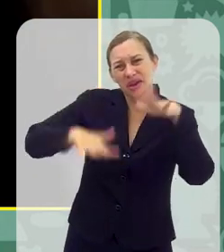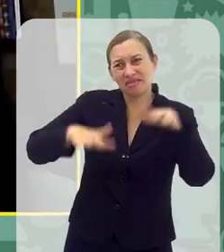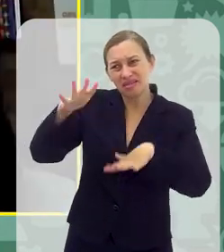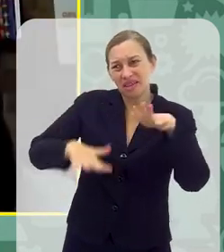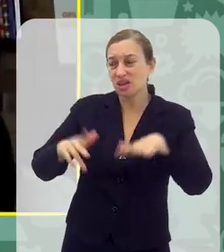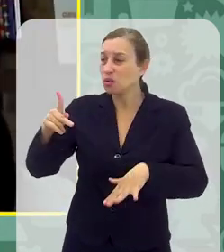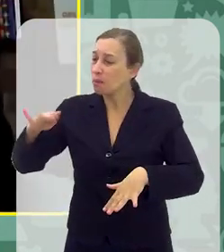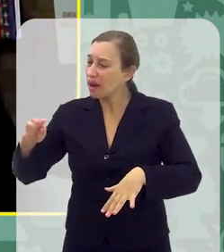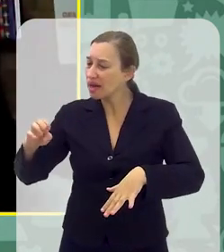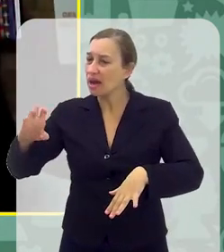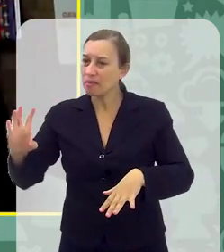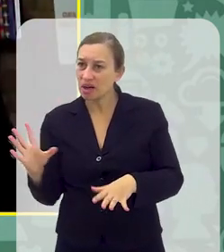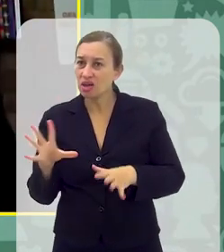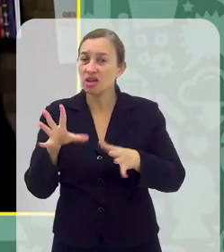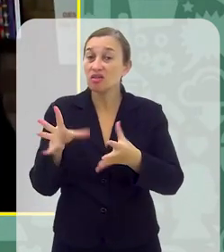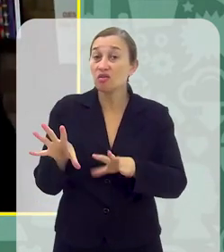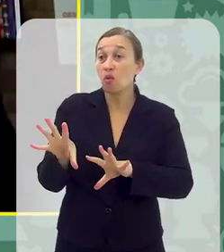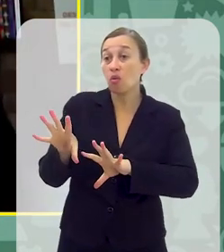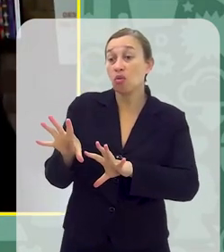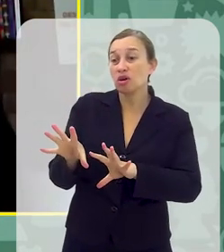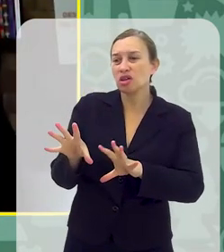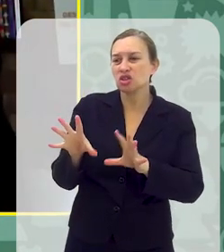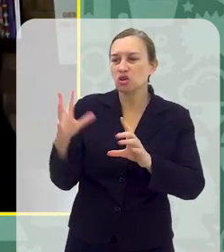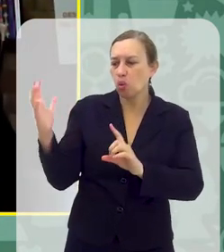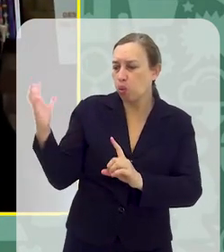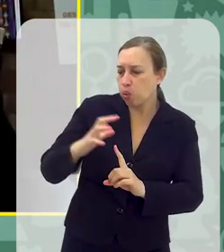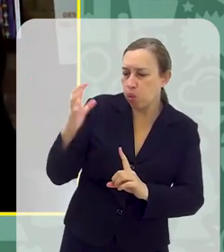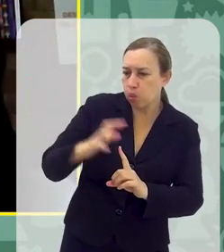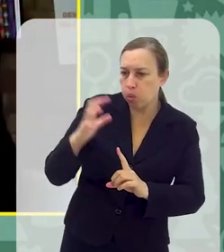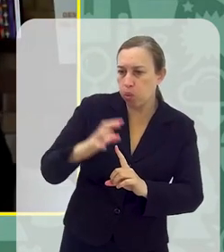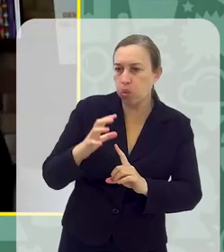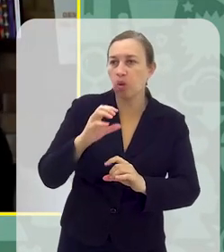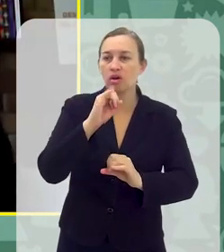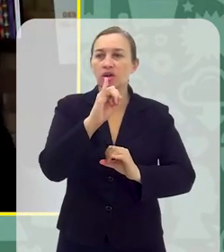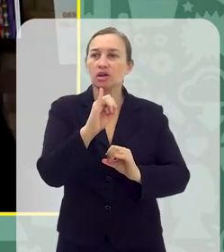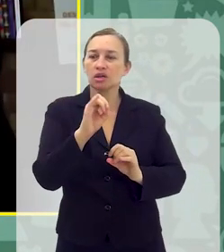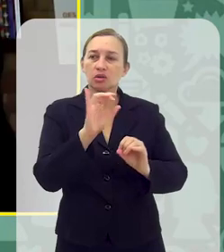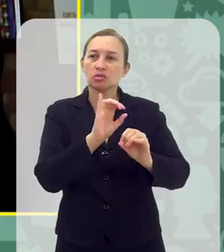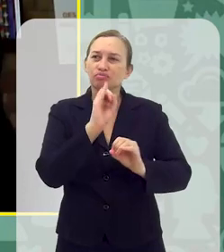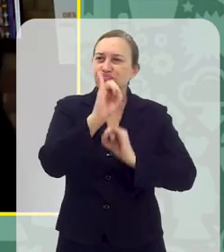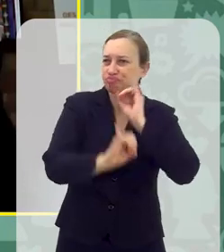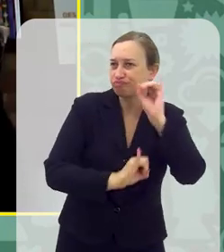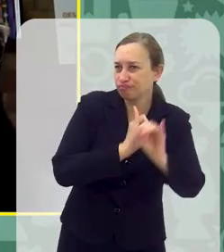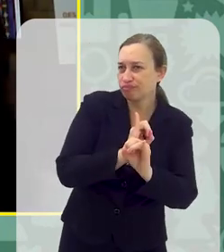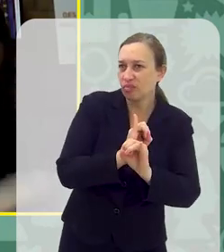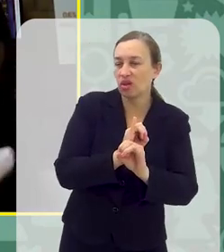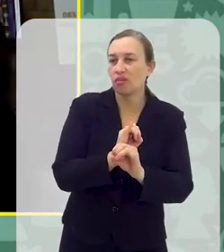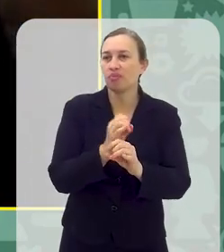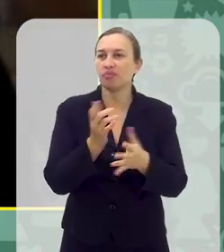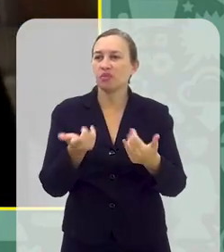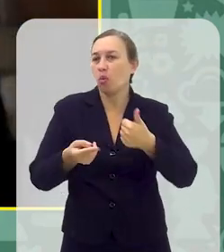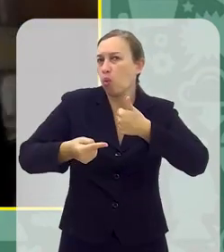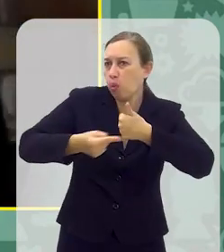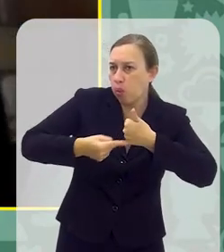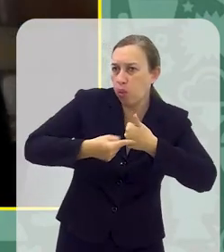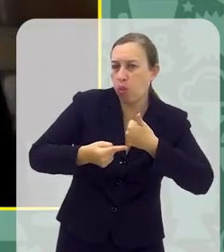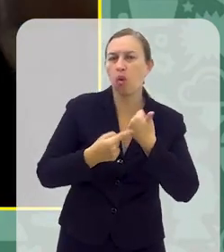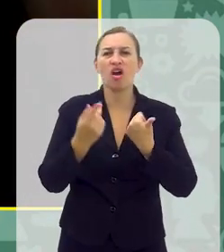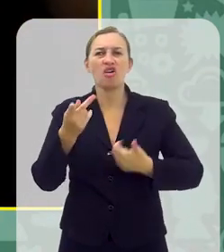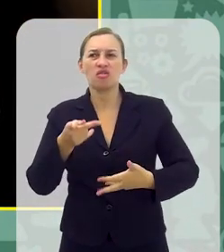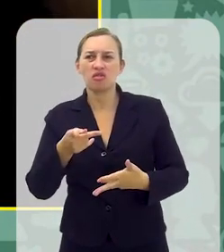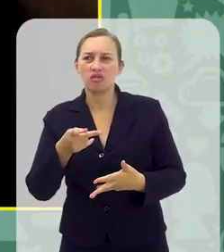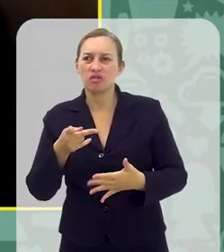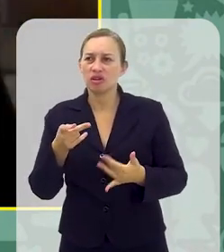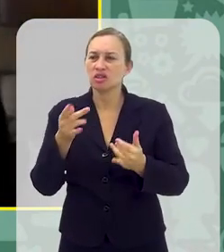com o que eles estão absorvendo na rede social Acho que hoje o mais comum é de todo mundo ter um perfil E de não receber like, de não receber